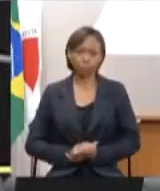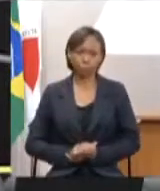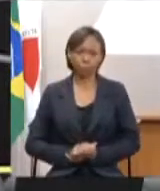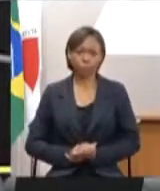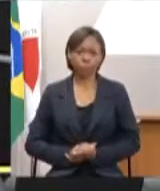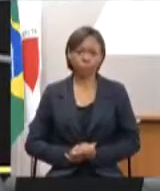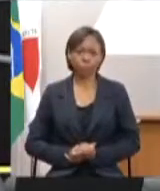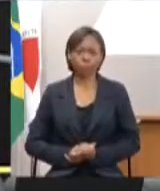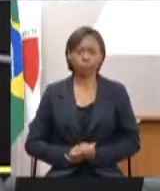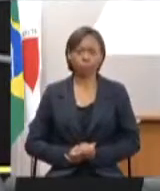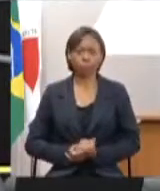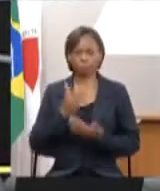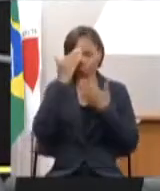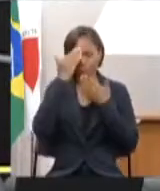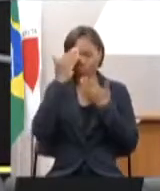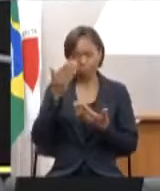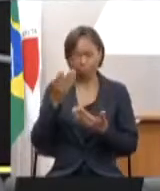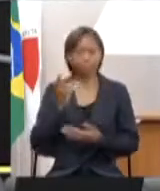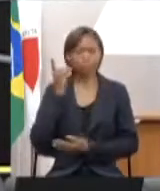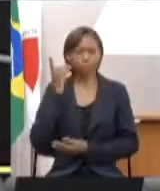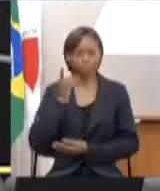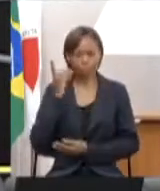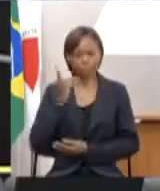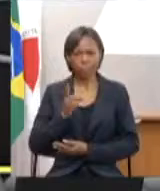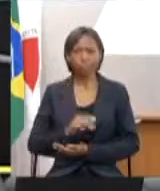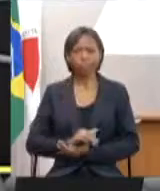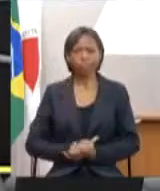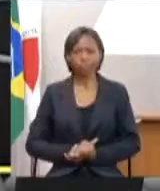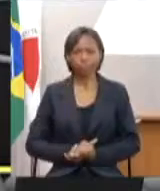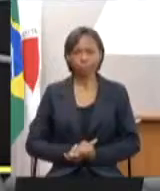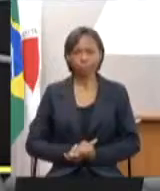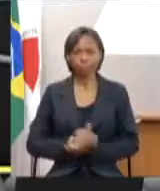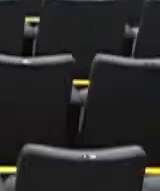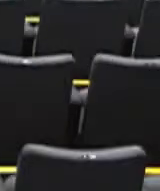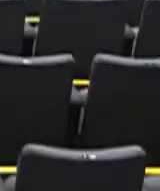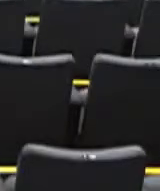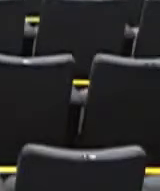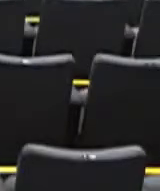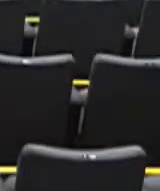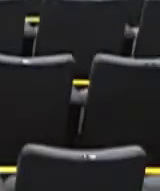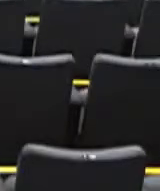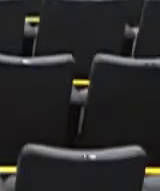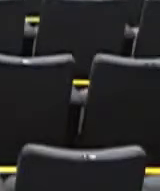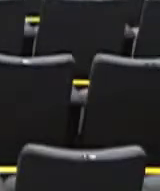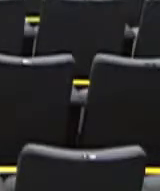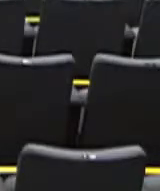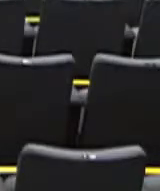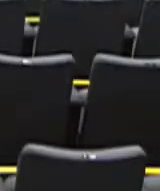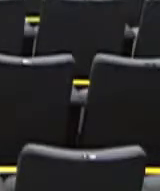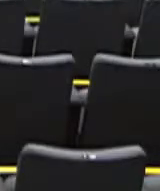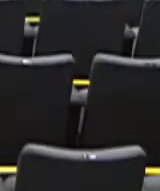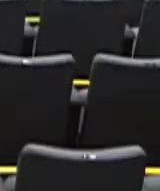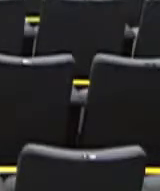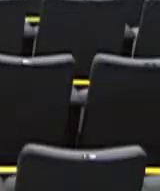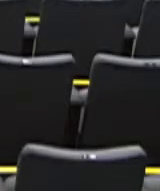Muito obrigado, deputado Virgílio. Passo agora a fala ao secretário de Saúde, Carlos